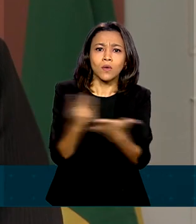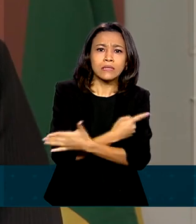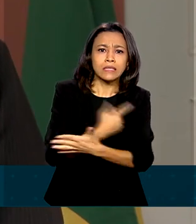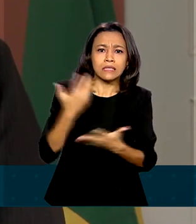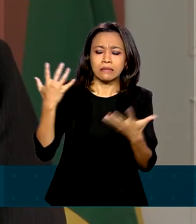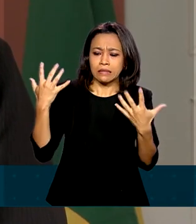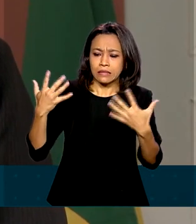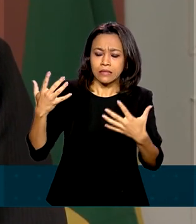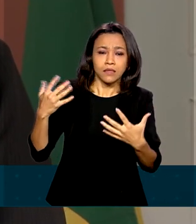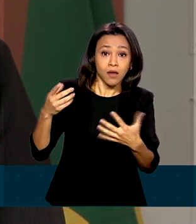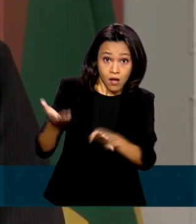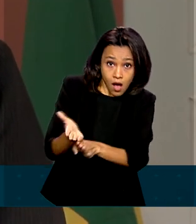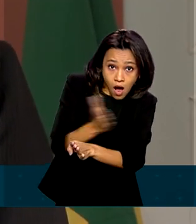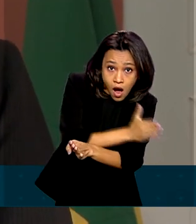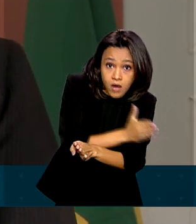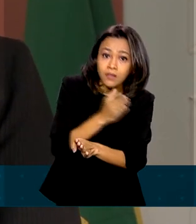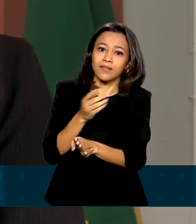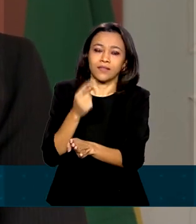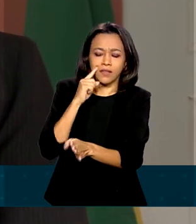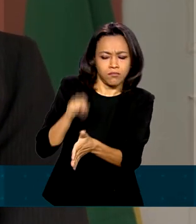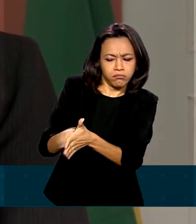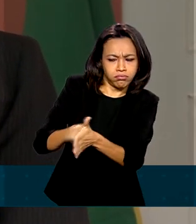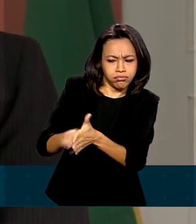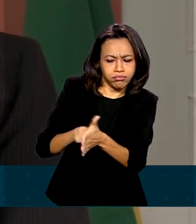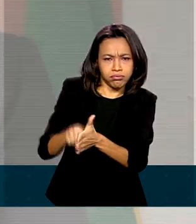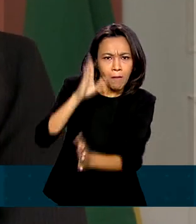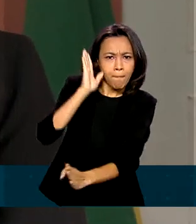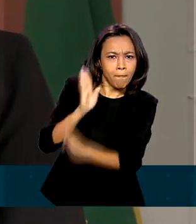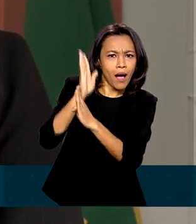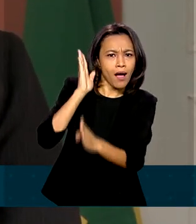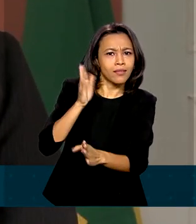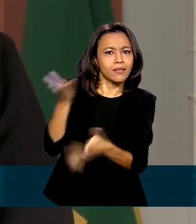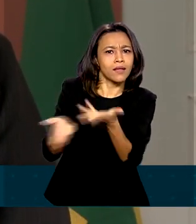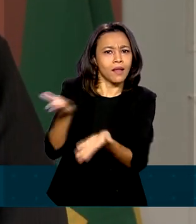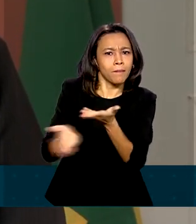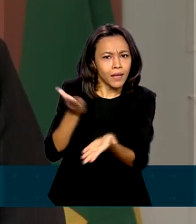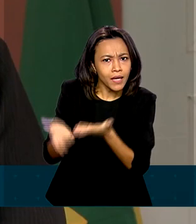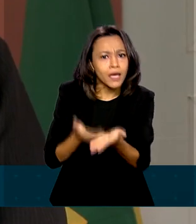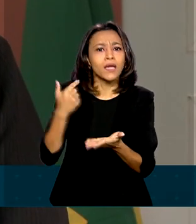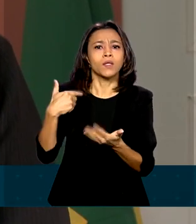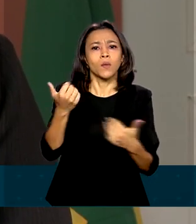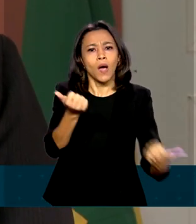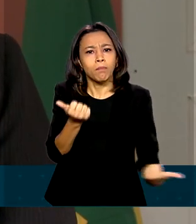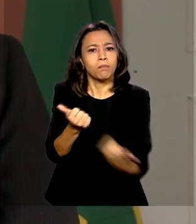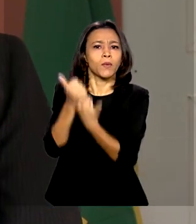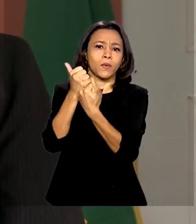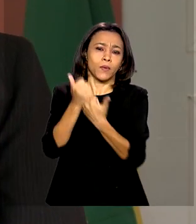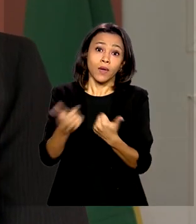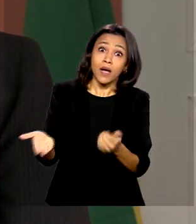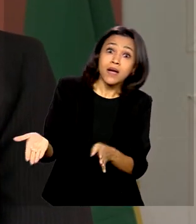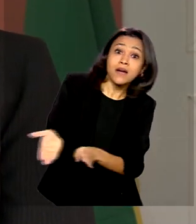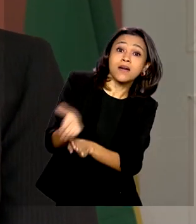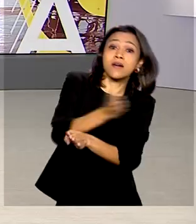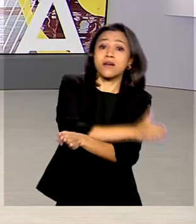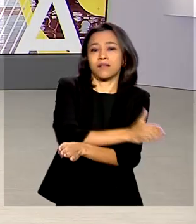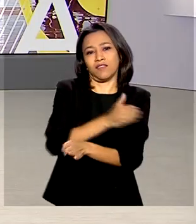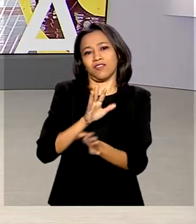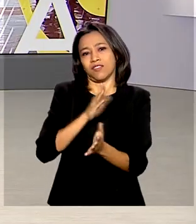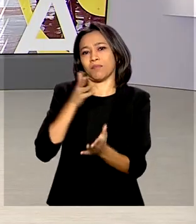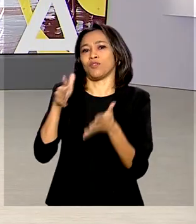é diagnóstico precoce, tratamento imediato, compreensão do suporte ventilatório antes da UTI.